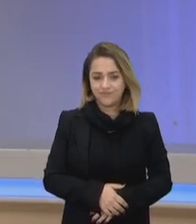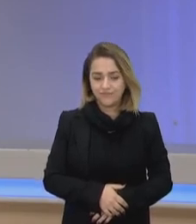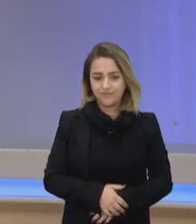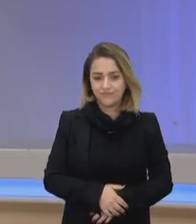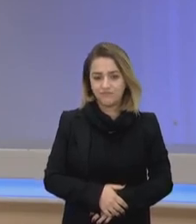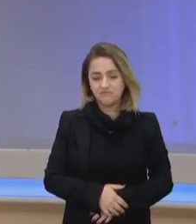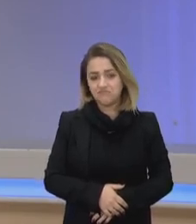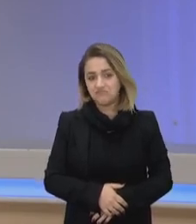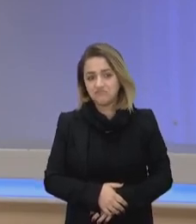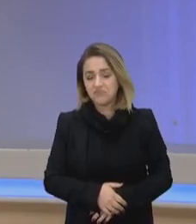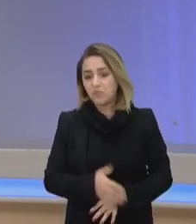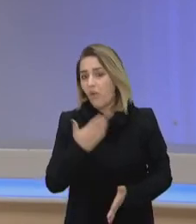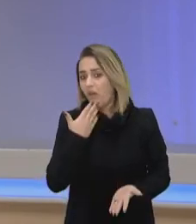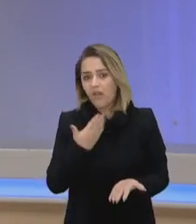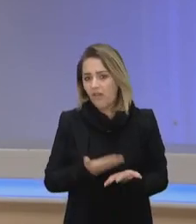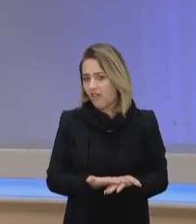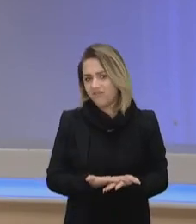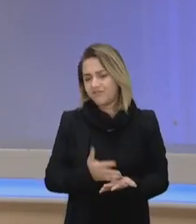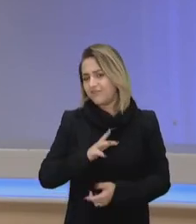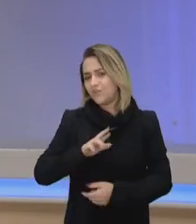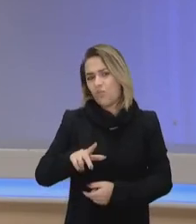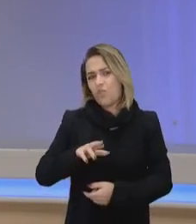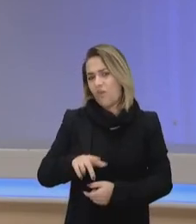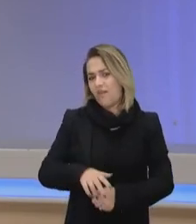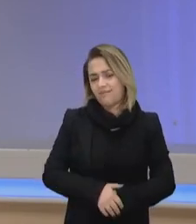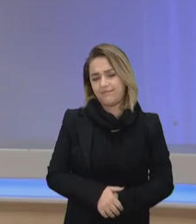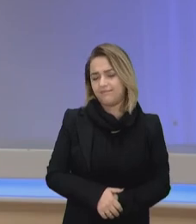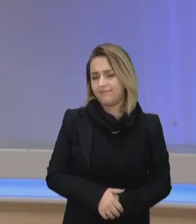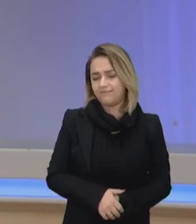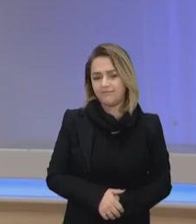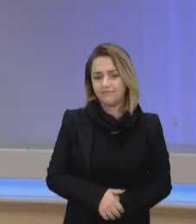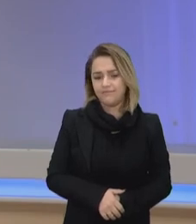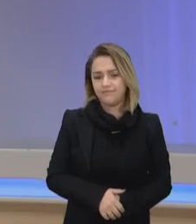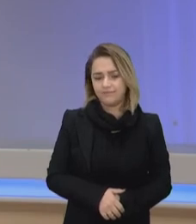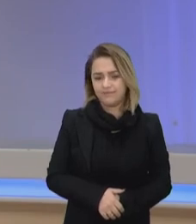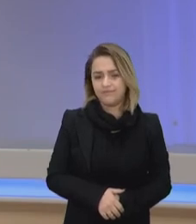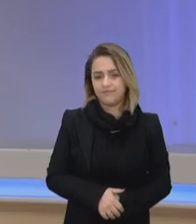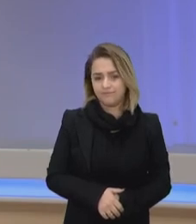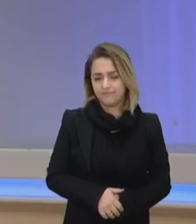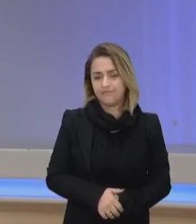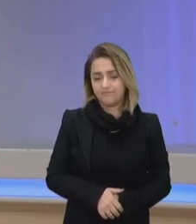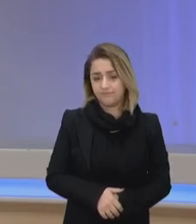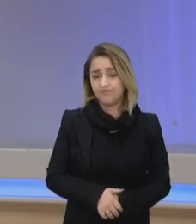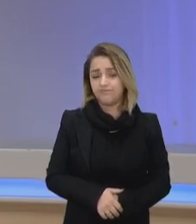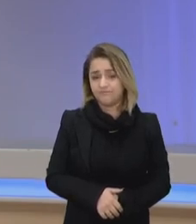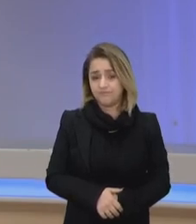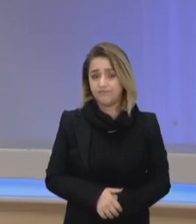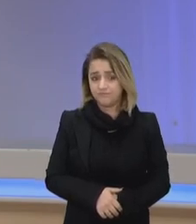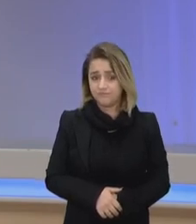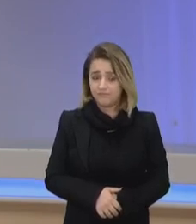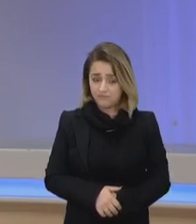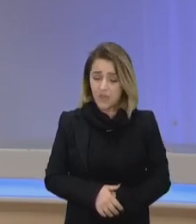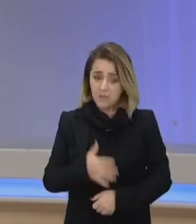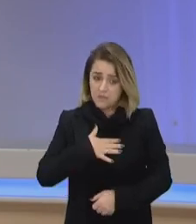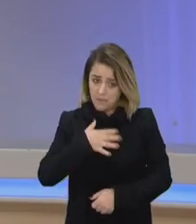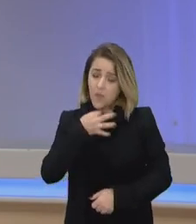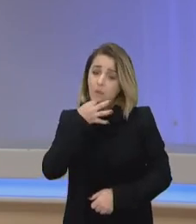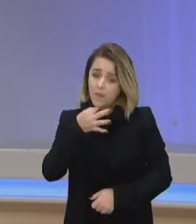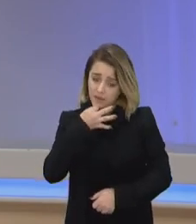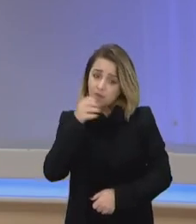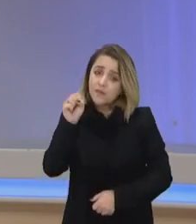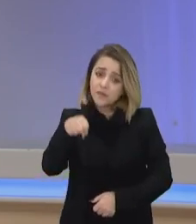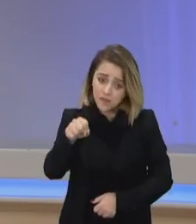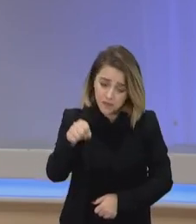intrigante e, enfim, vexatória essa situação? Na minha opinião, é. Eu vou passar, então, mais um